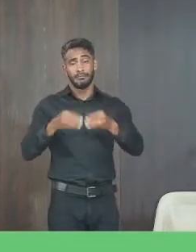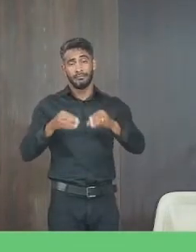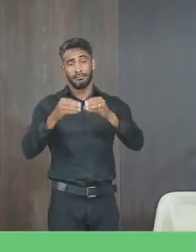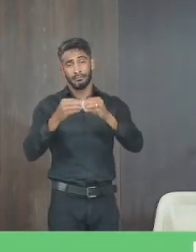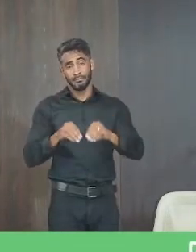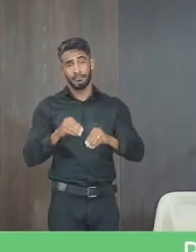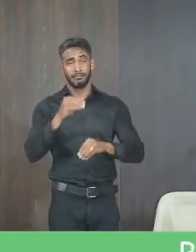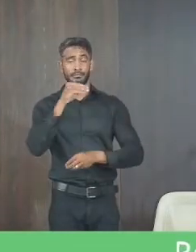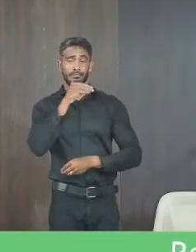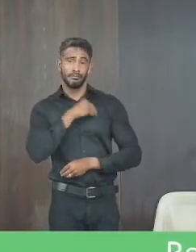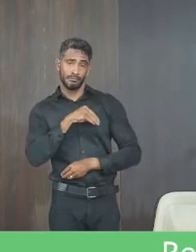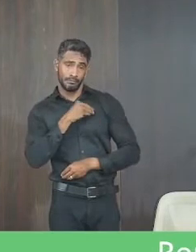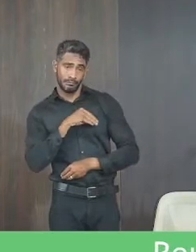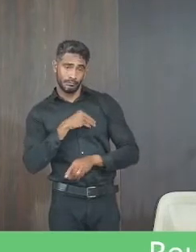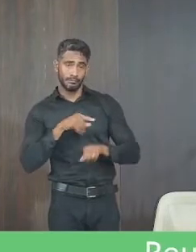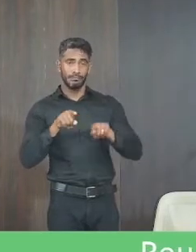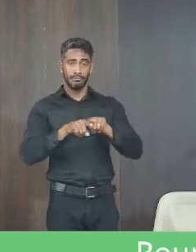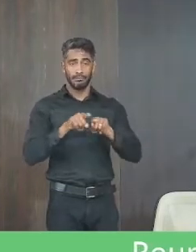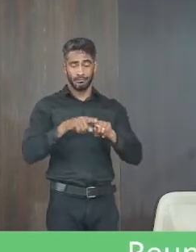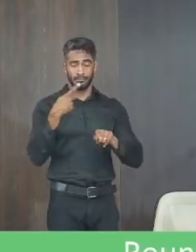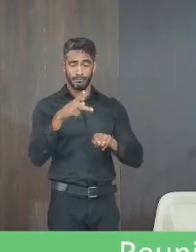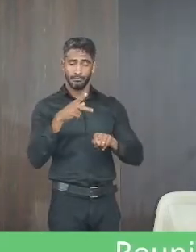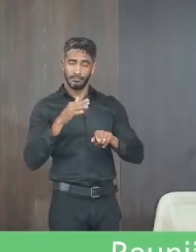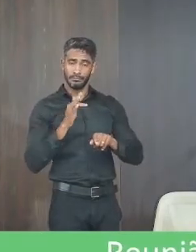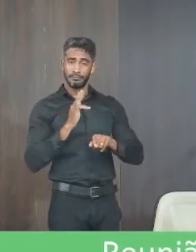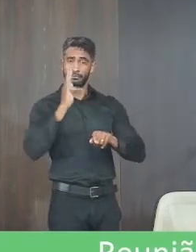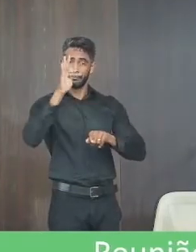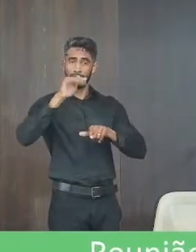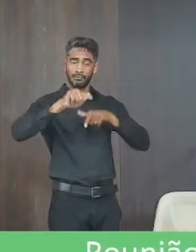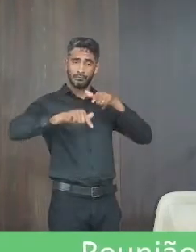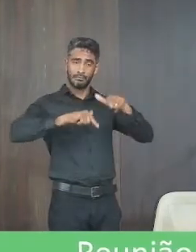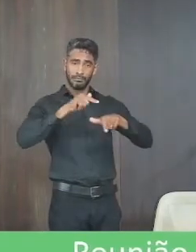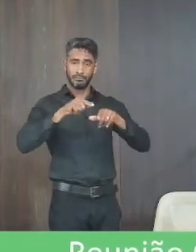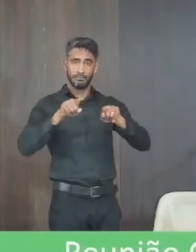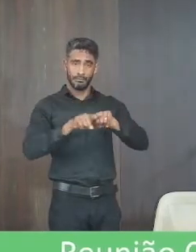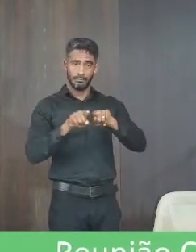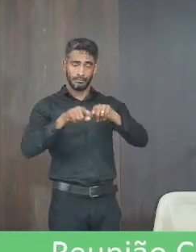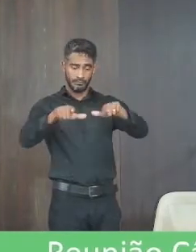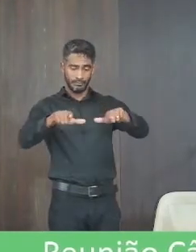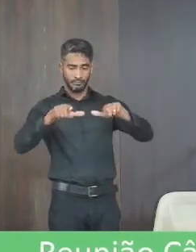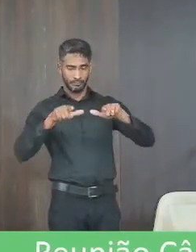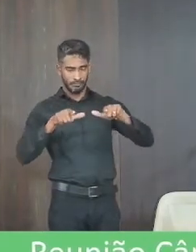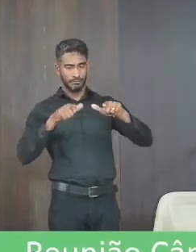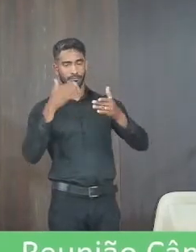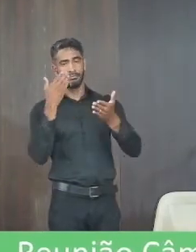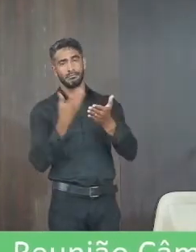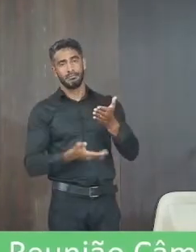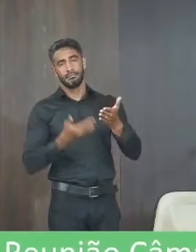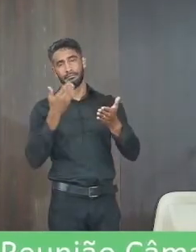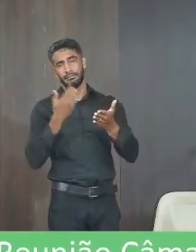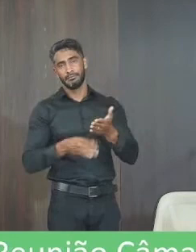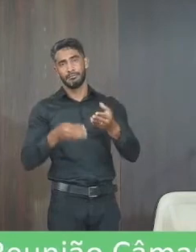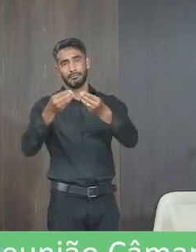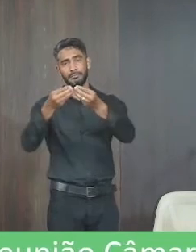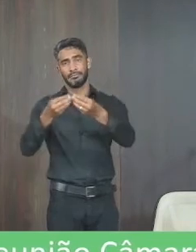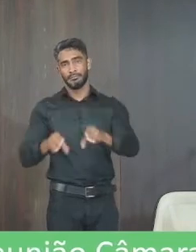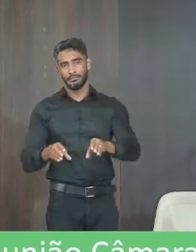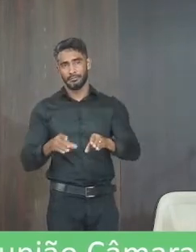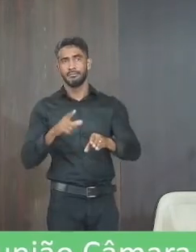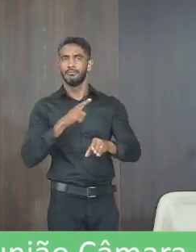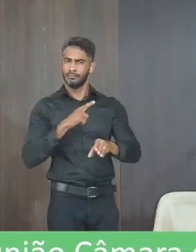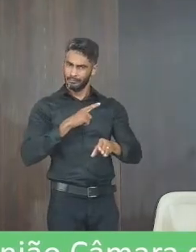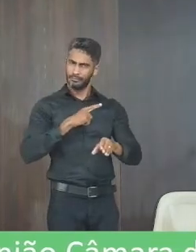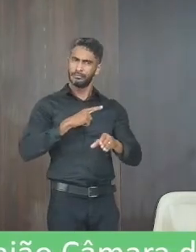no salário e na sua carreira porque nos títulos eles estão perdendo se exige curso